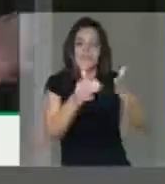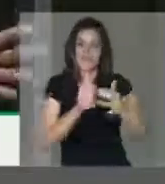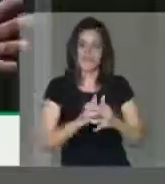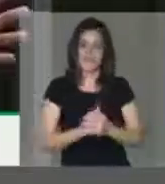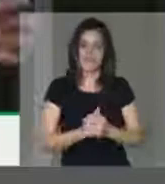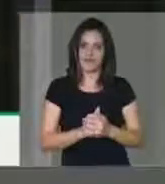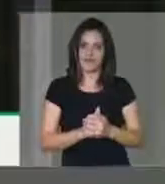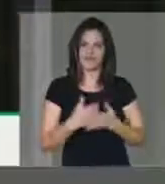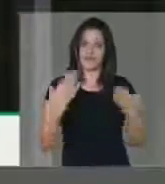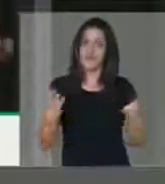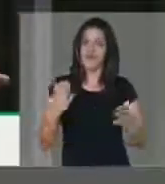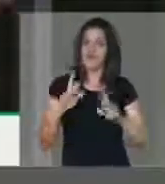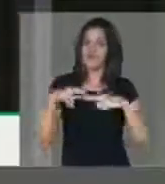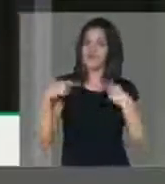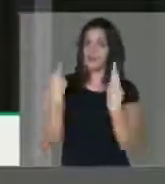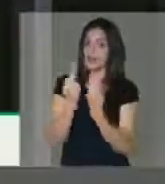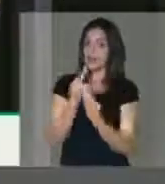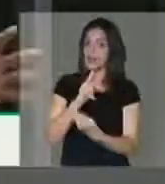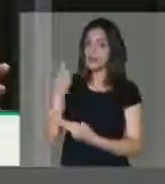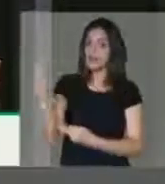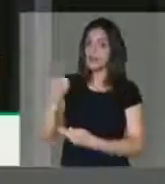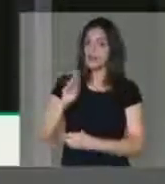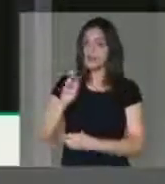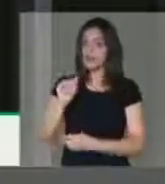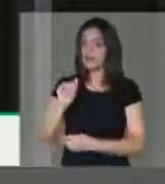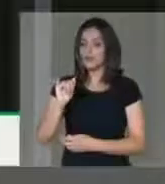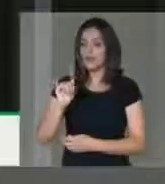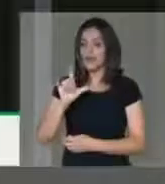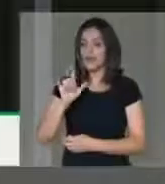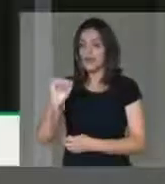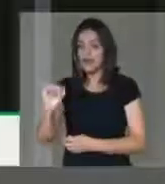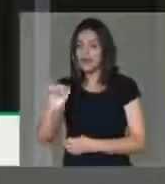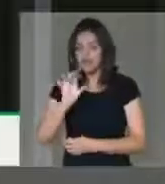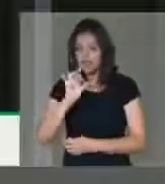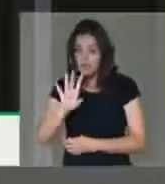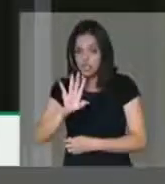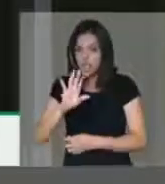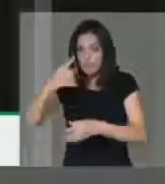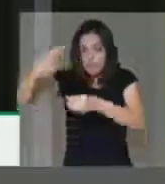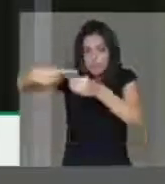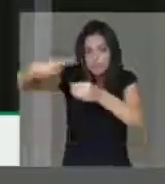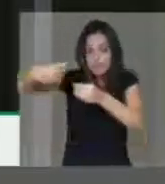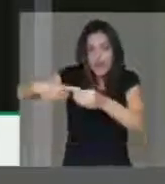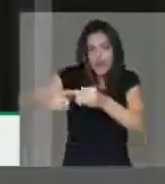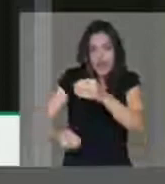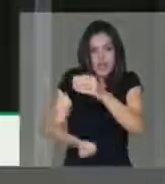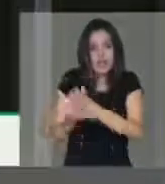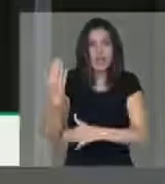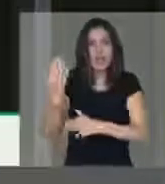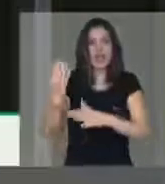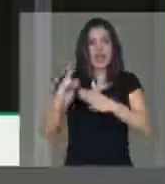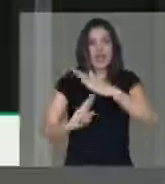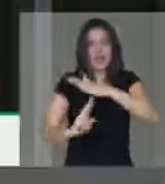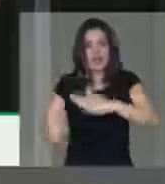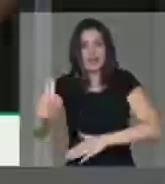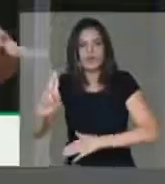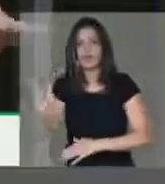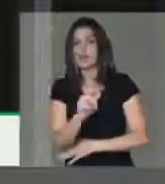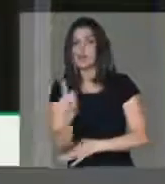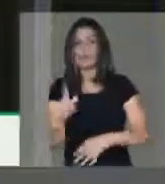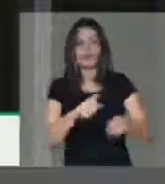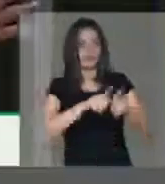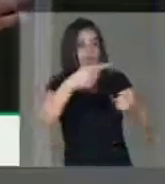essa reunião, não é só o Bailique que vai ser beneficiado pela interiorização, o município do Itaubau